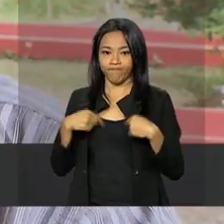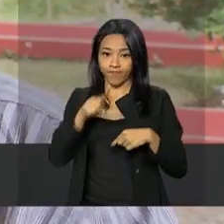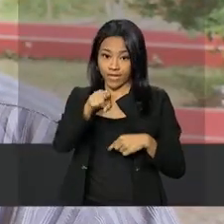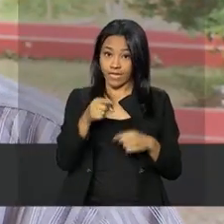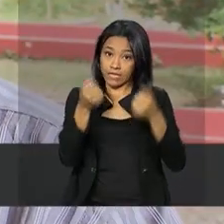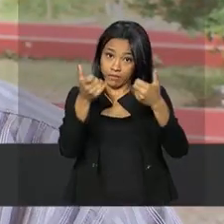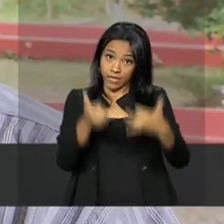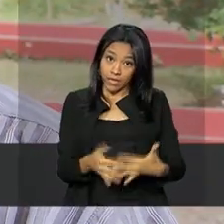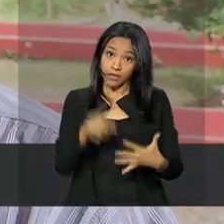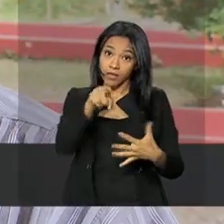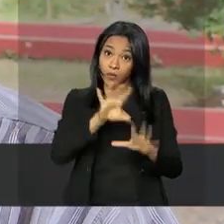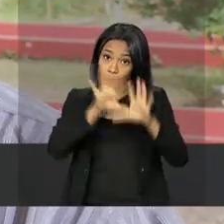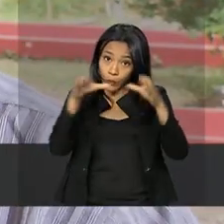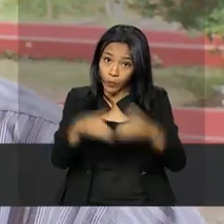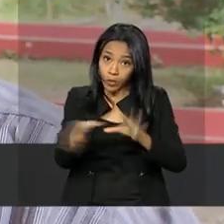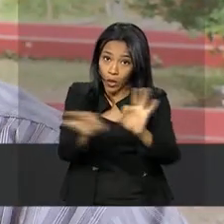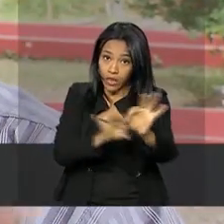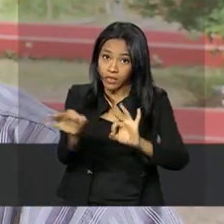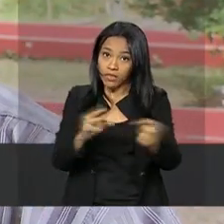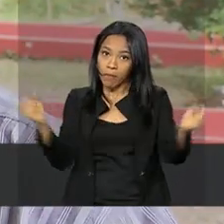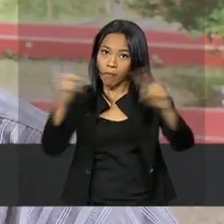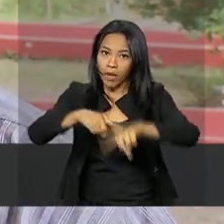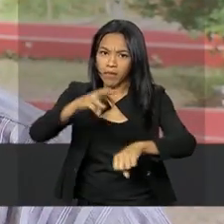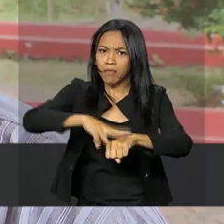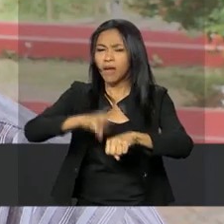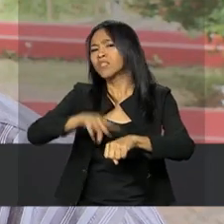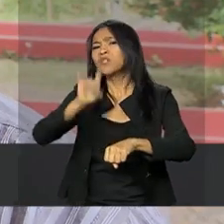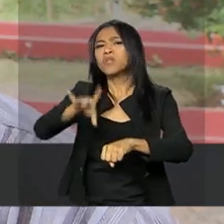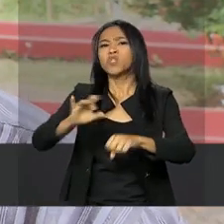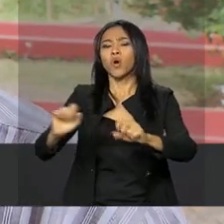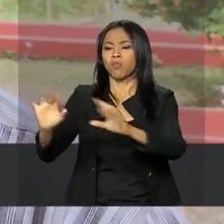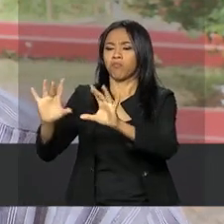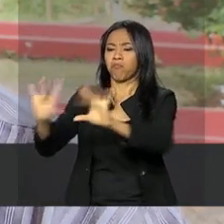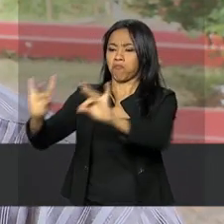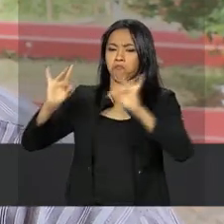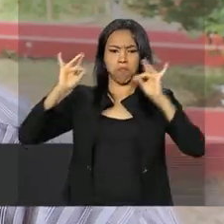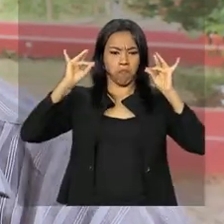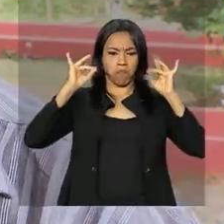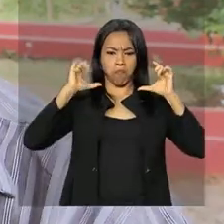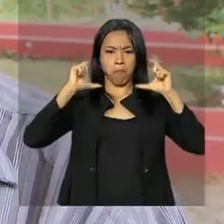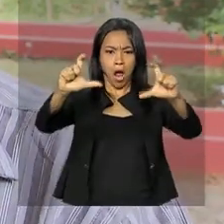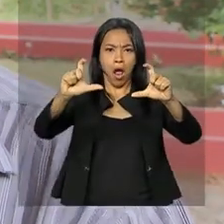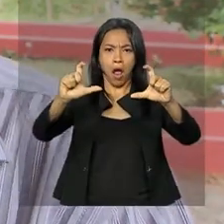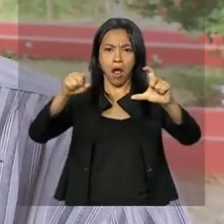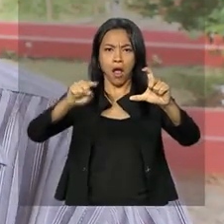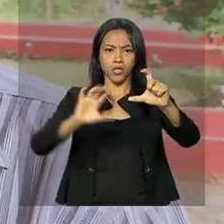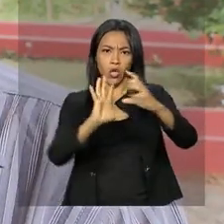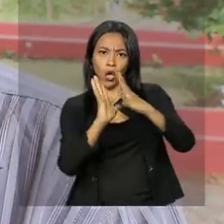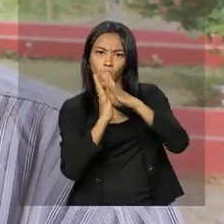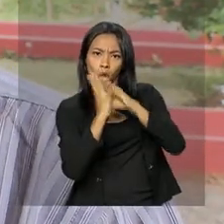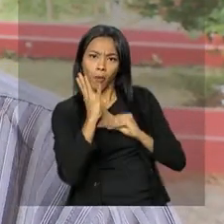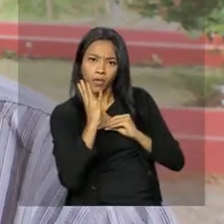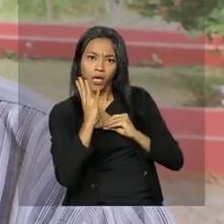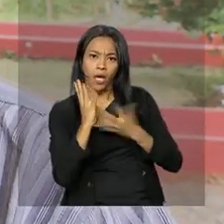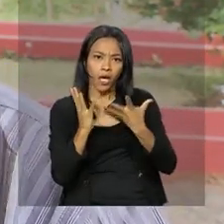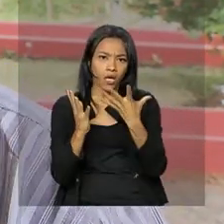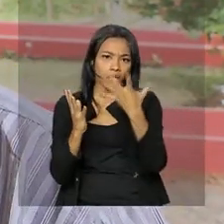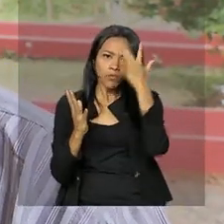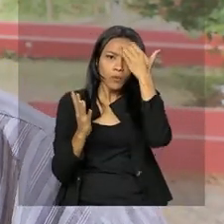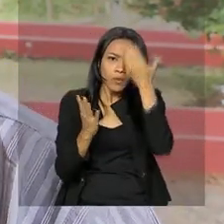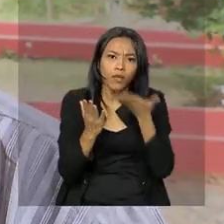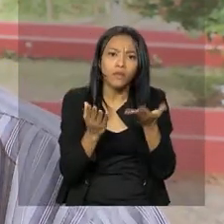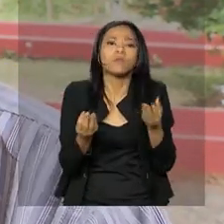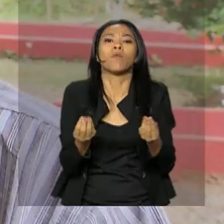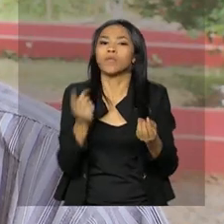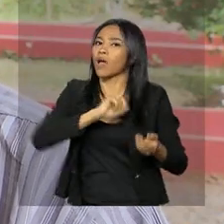cobra aplicação matemática. Não simplesmente aquelas fórmulas matemáticas que não traduzem muito bem aquilo que o aluno não compreende. Enquanto a